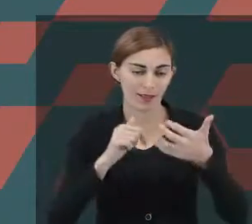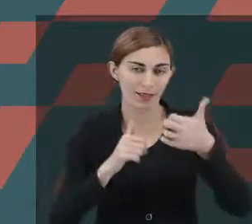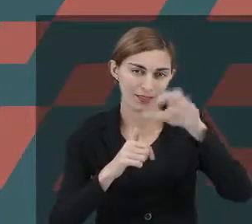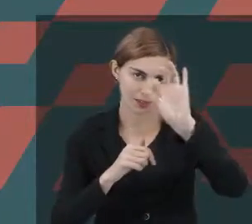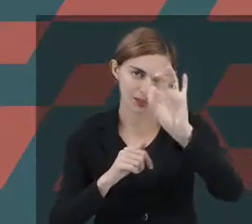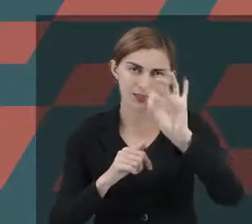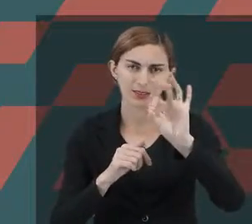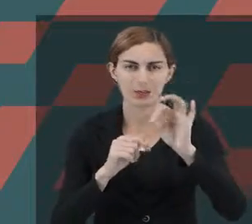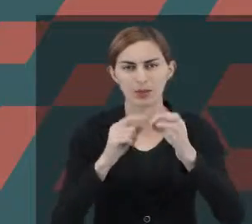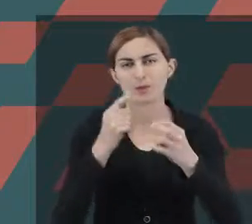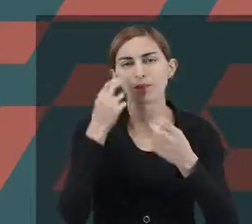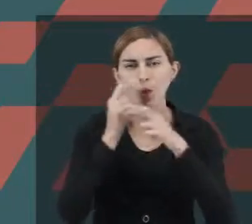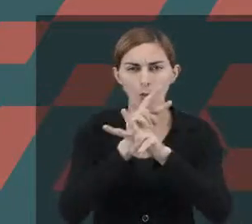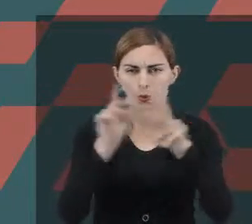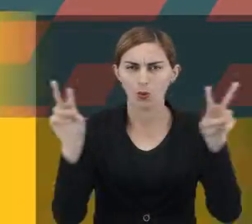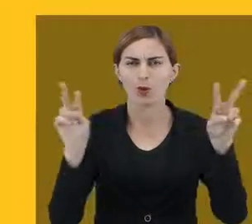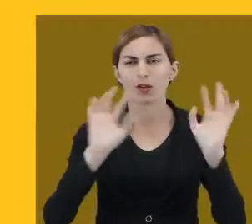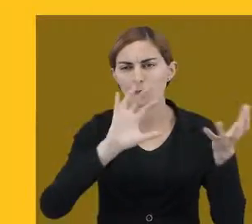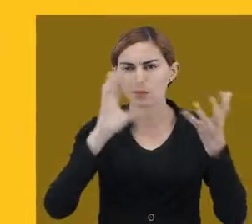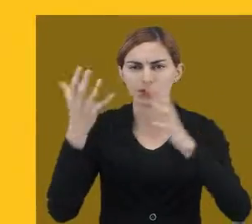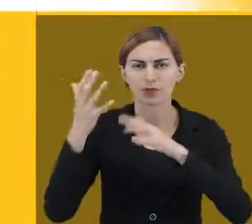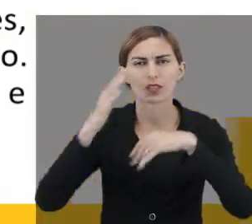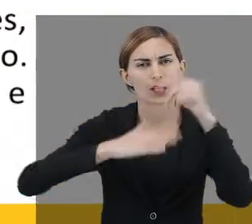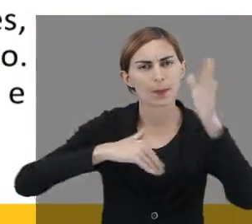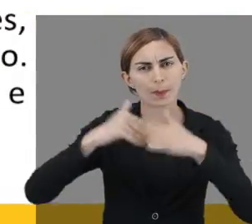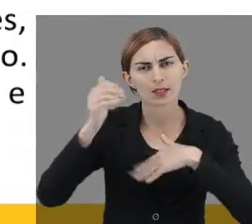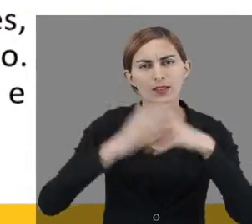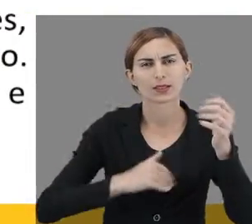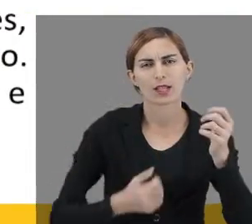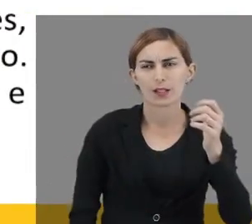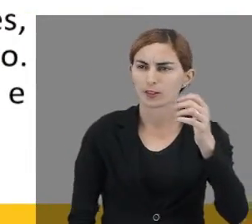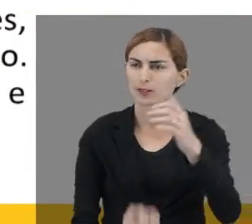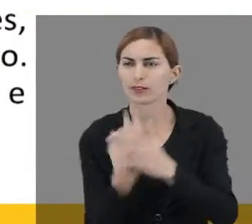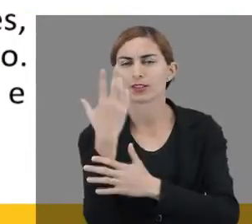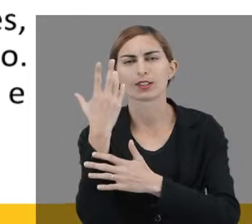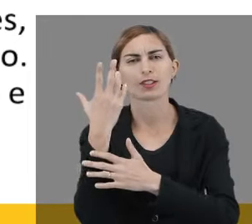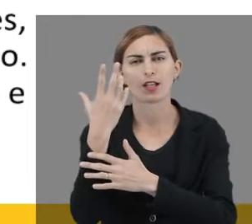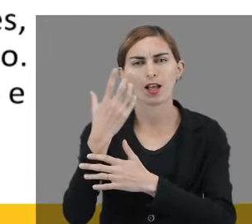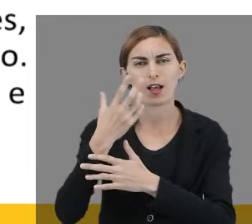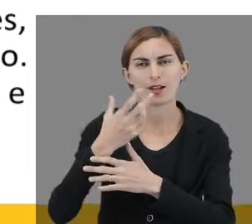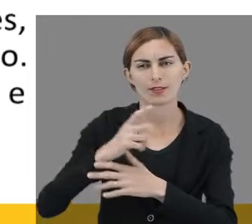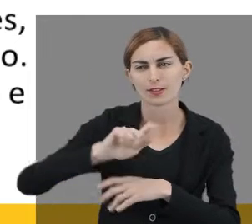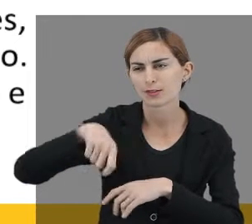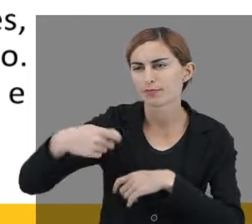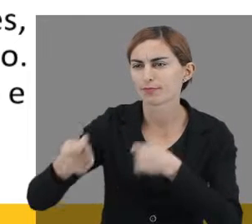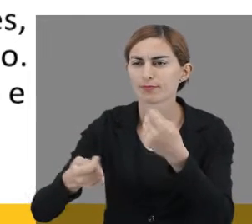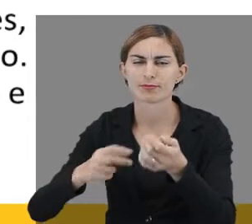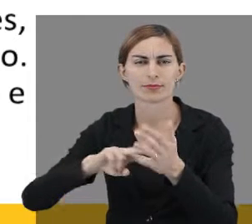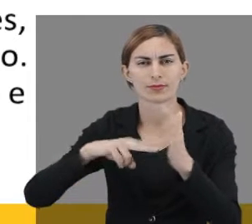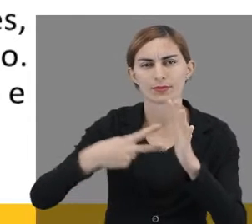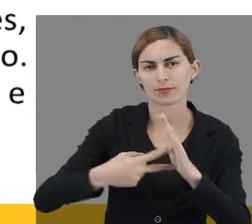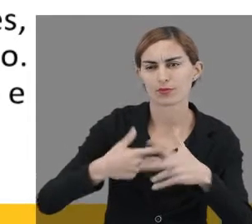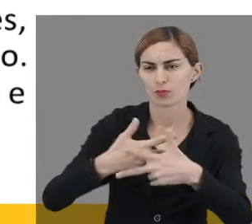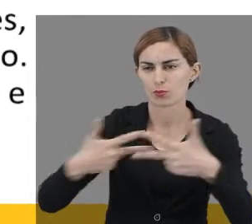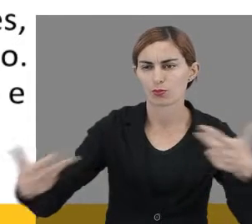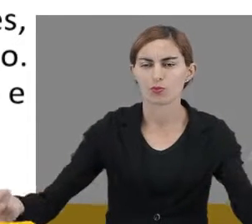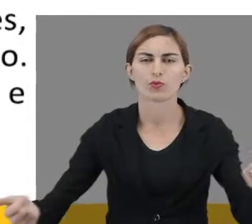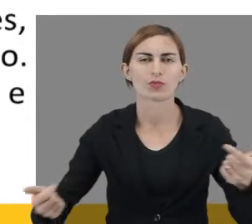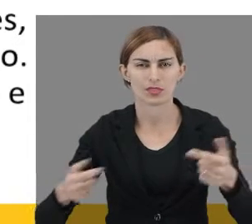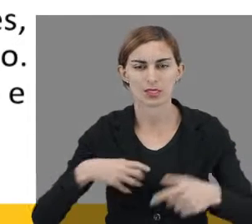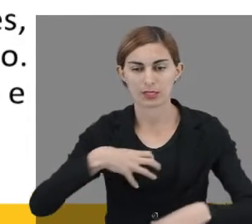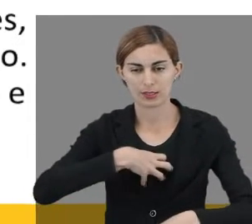dimensão, ela traz um olhar sobre o transtorno da capacidade de criar significante, dar sentido às coisas. E ela está